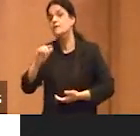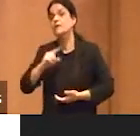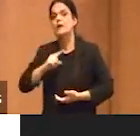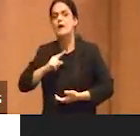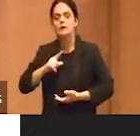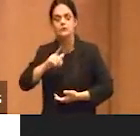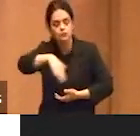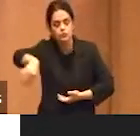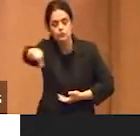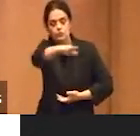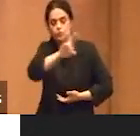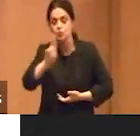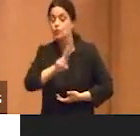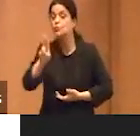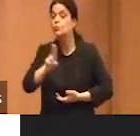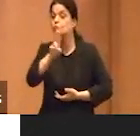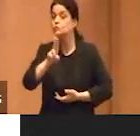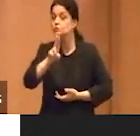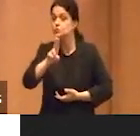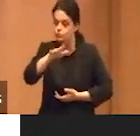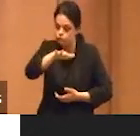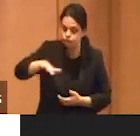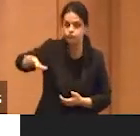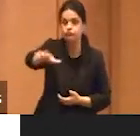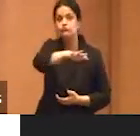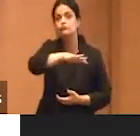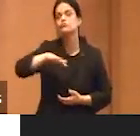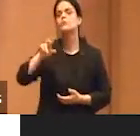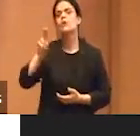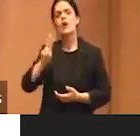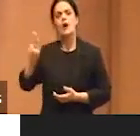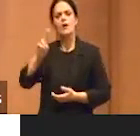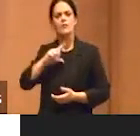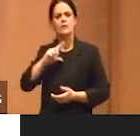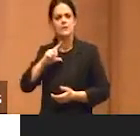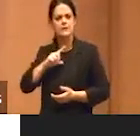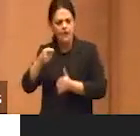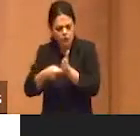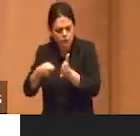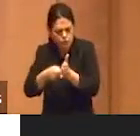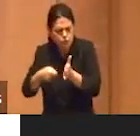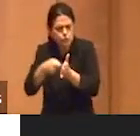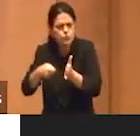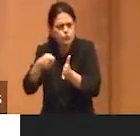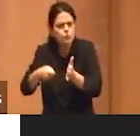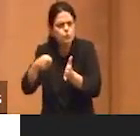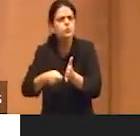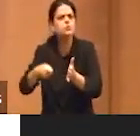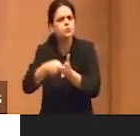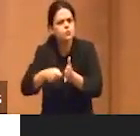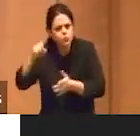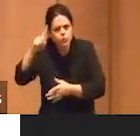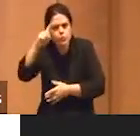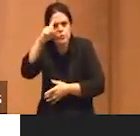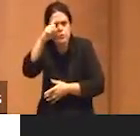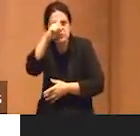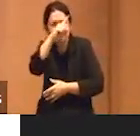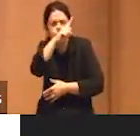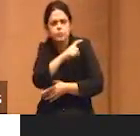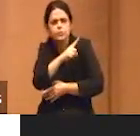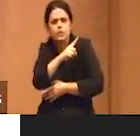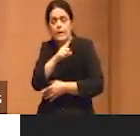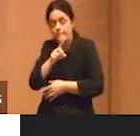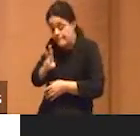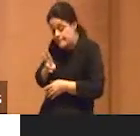as universidades, porque sofreram e sofrem muitos perrengues para se sustentar setores de TI, não